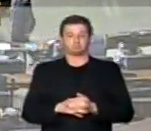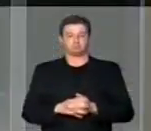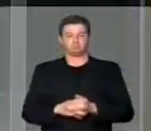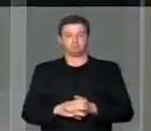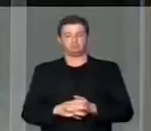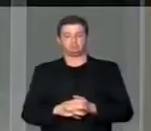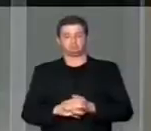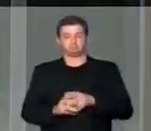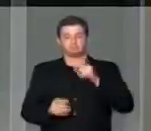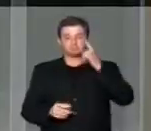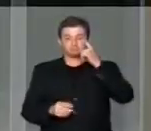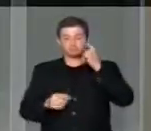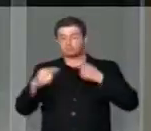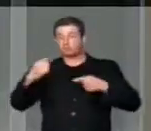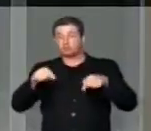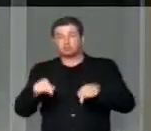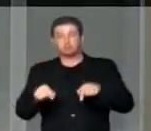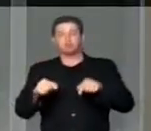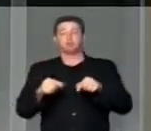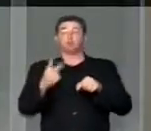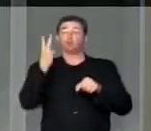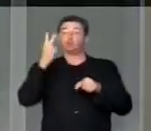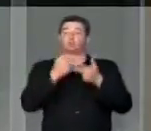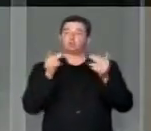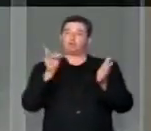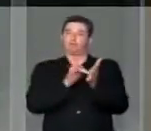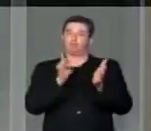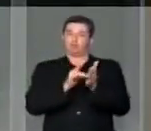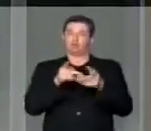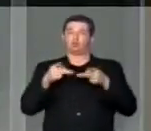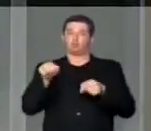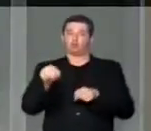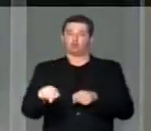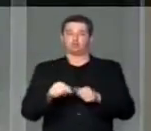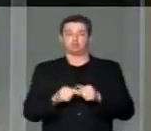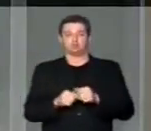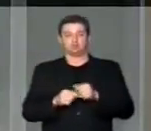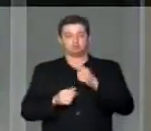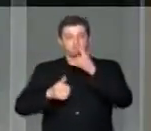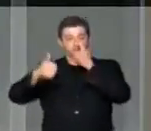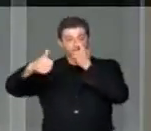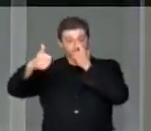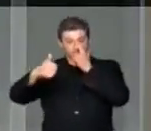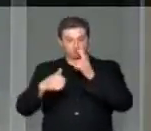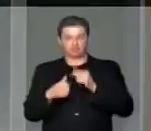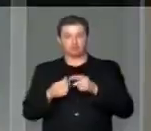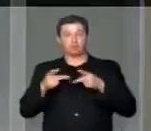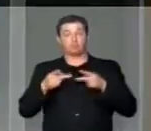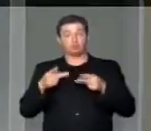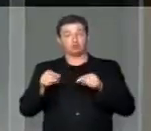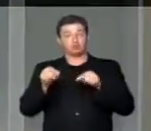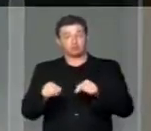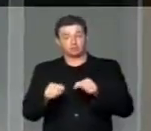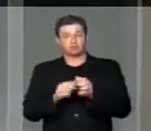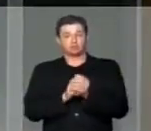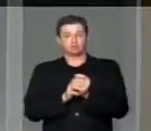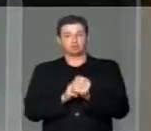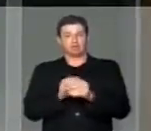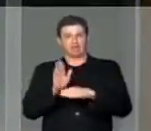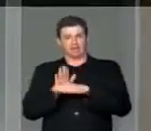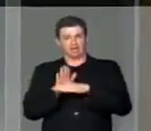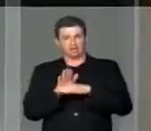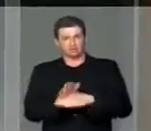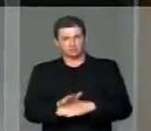a gente precisa deixar muito claro aqui duas grandes verdades sobre esse projeto. O primeiro é que este projeto não